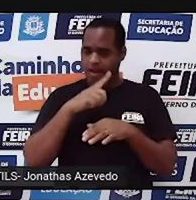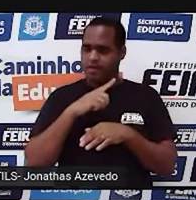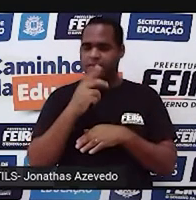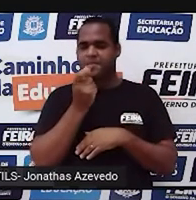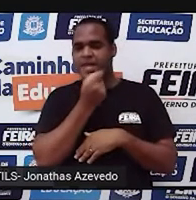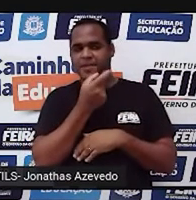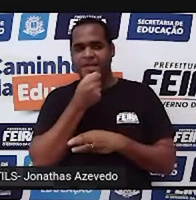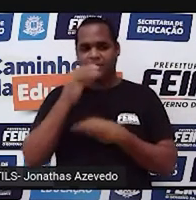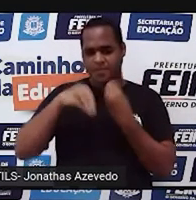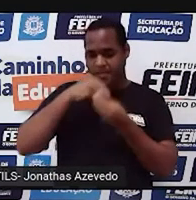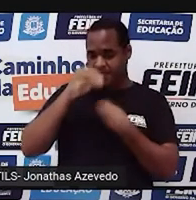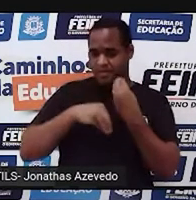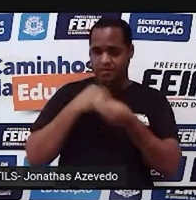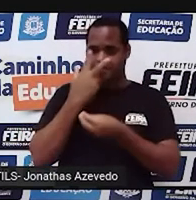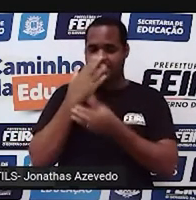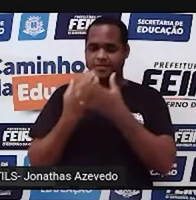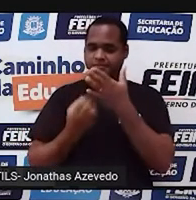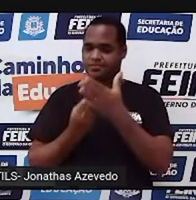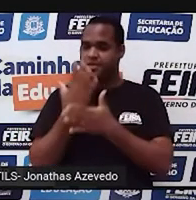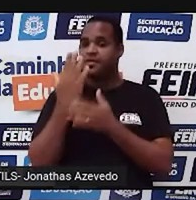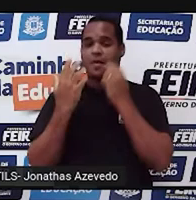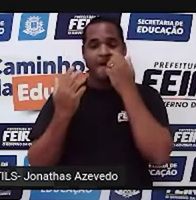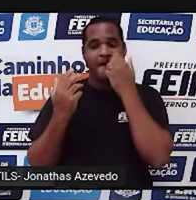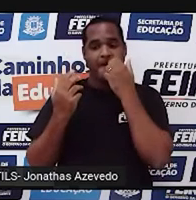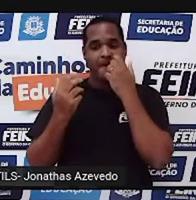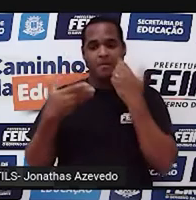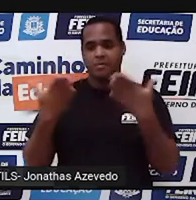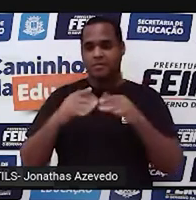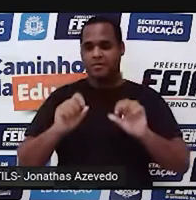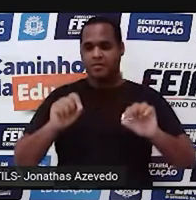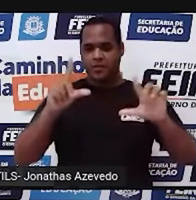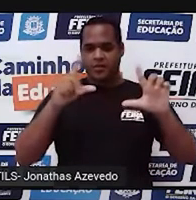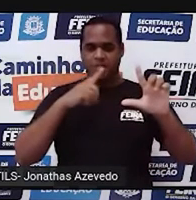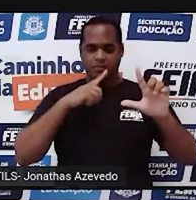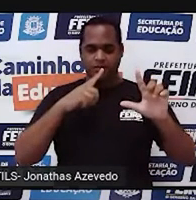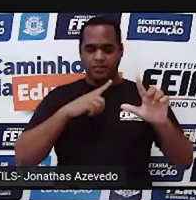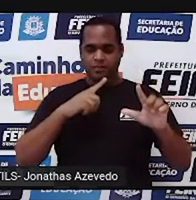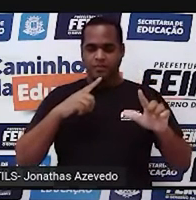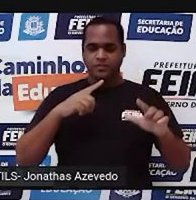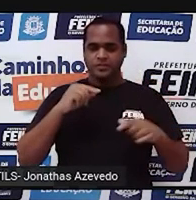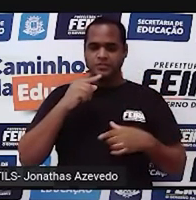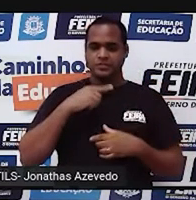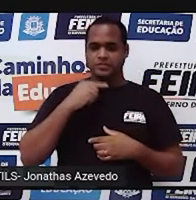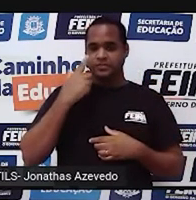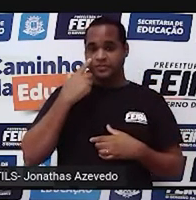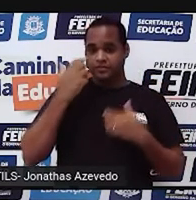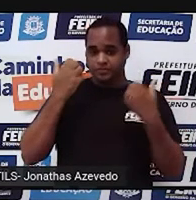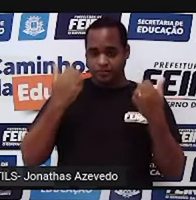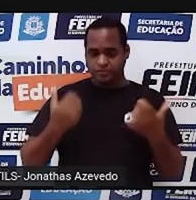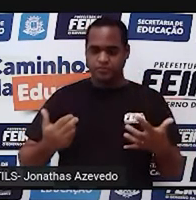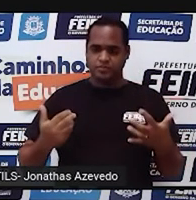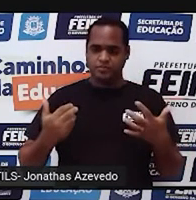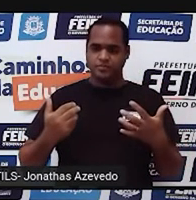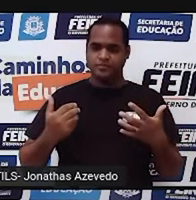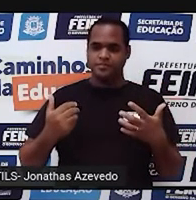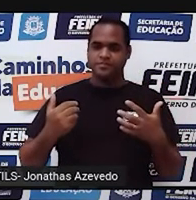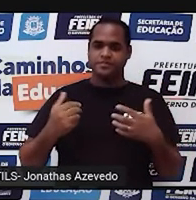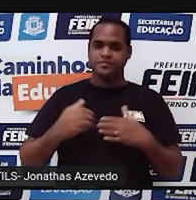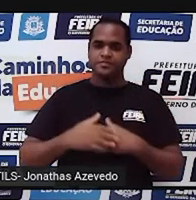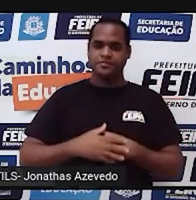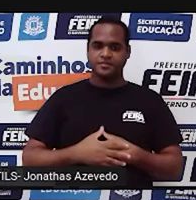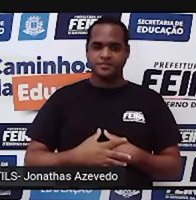humor que vai aparecer aqui agora nas próximas telas, tá bom? É aí um pouquinho, né,